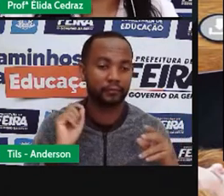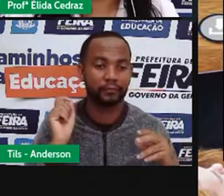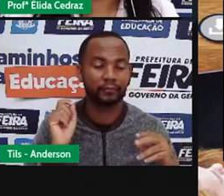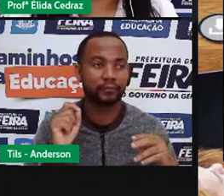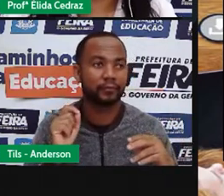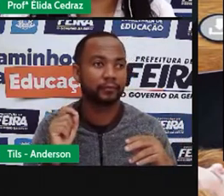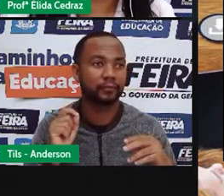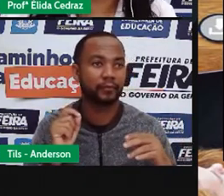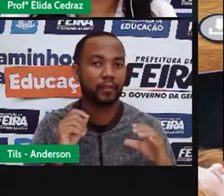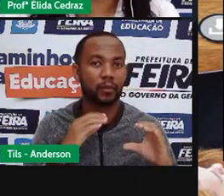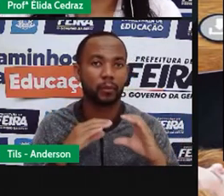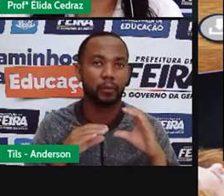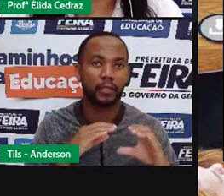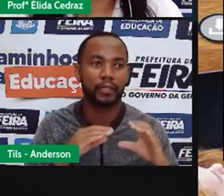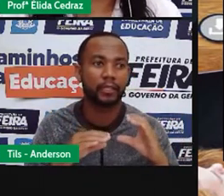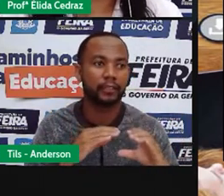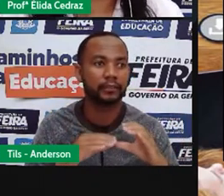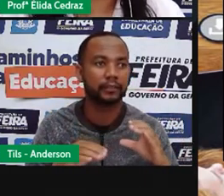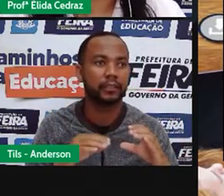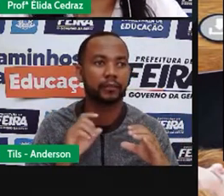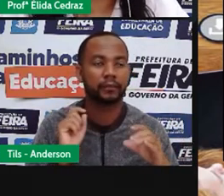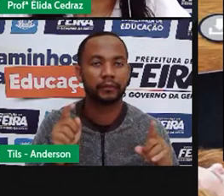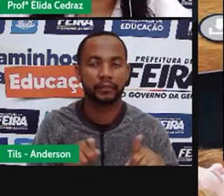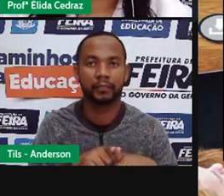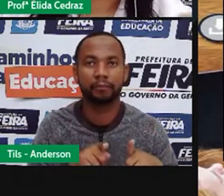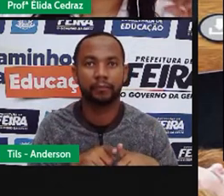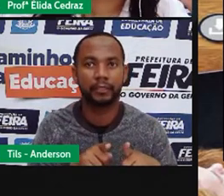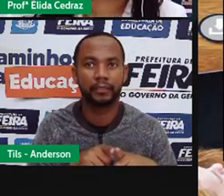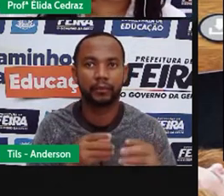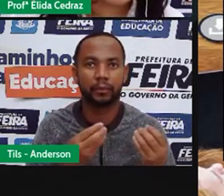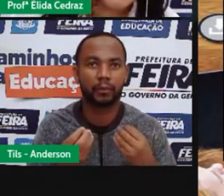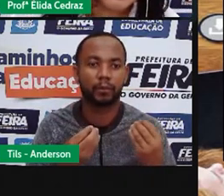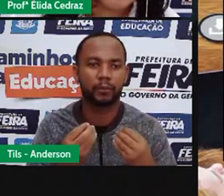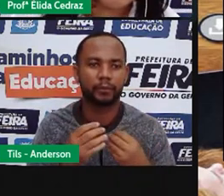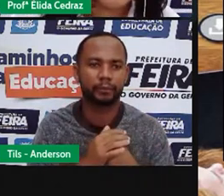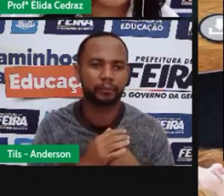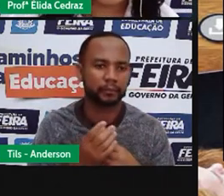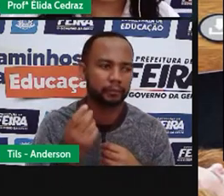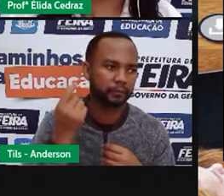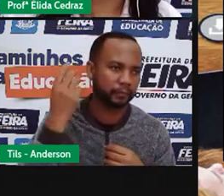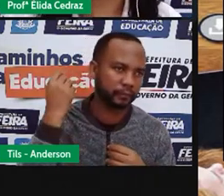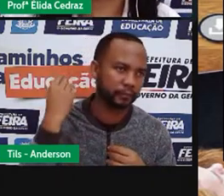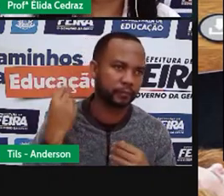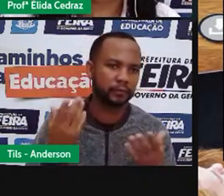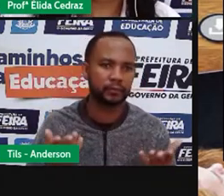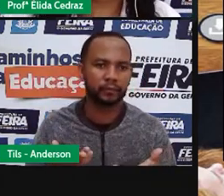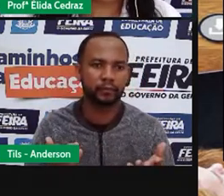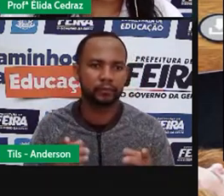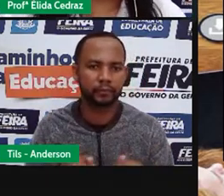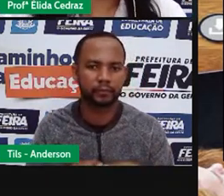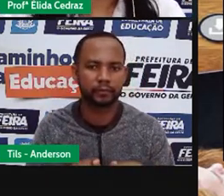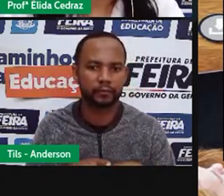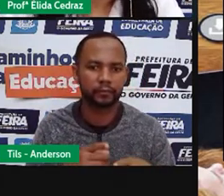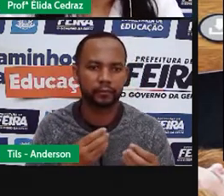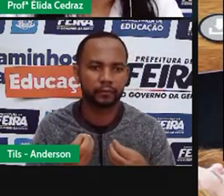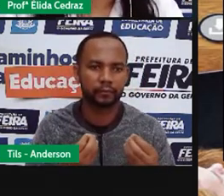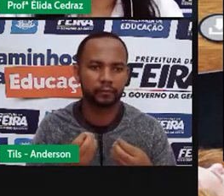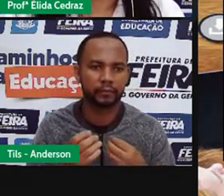as pessoas utilizaram os meios de comunicação daquela época. E não foi